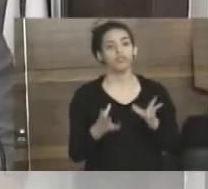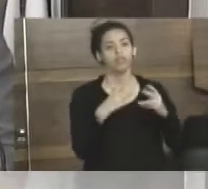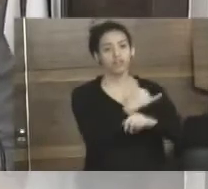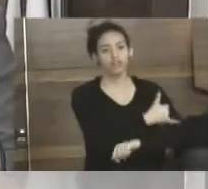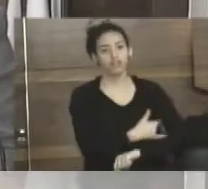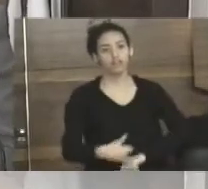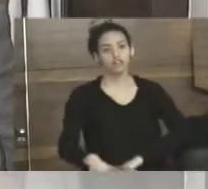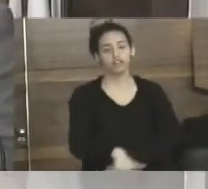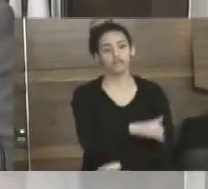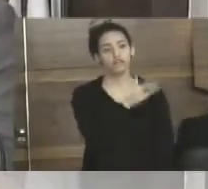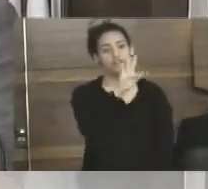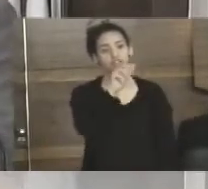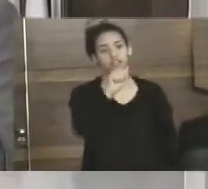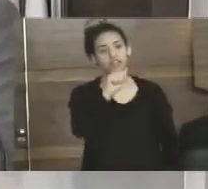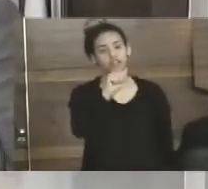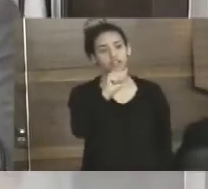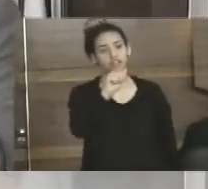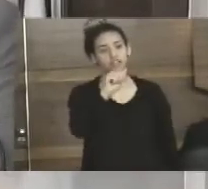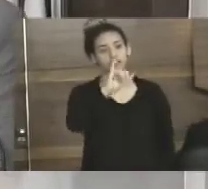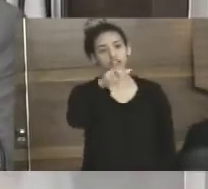pavimentação asfáltica da rua Itajaí,